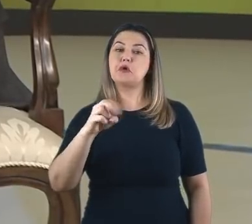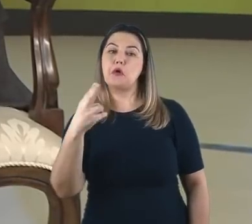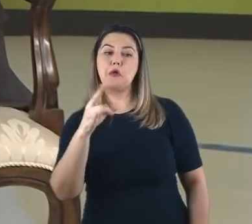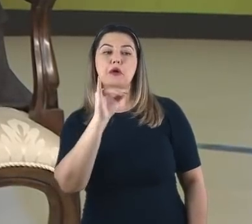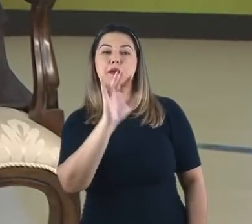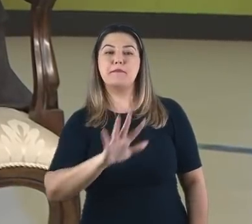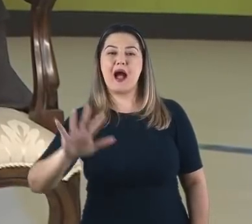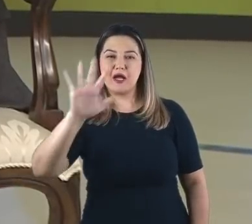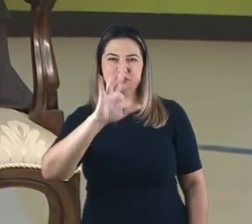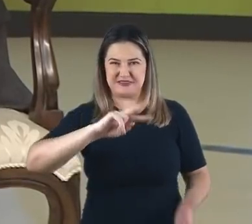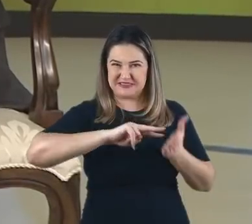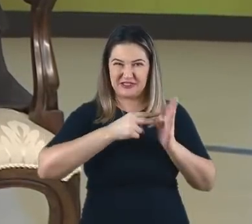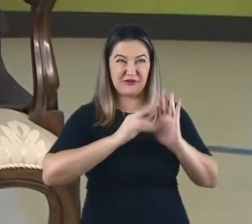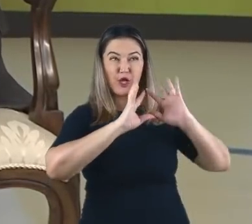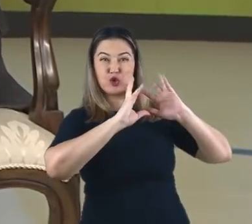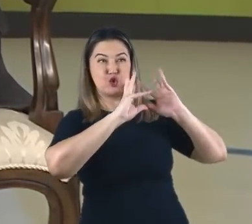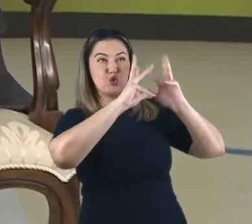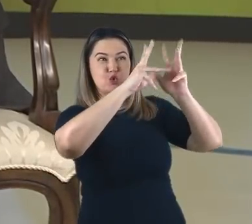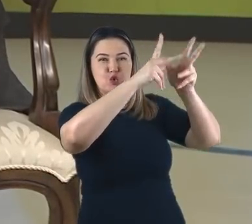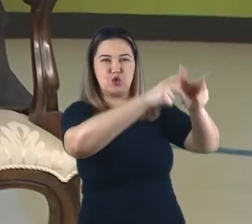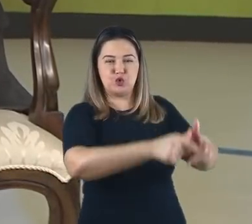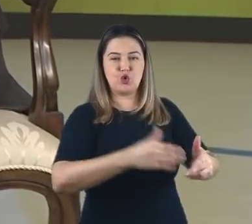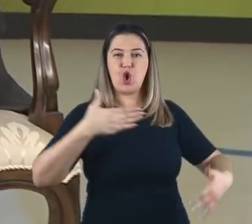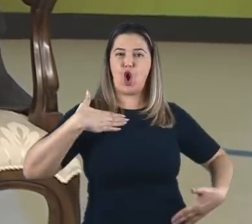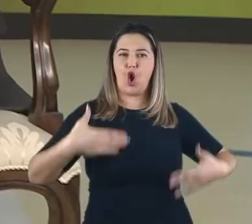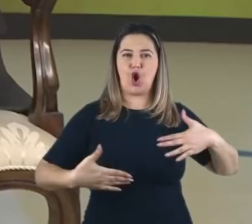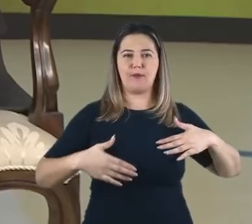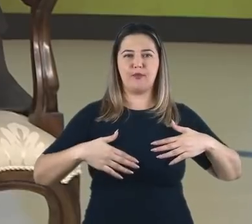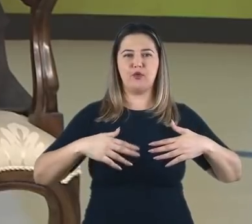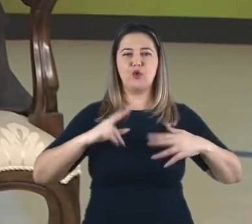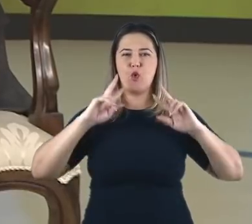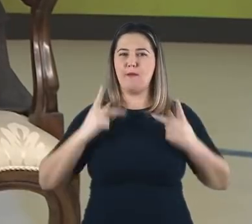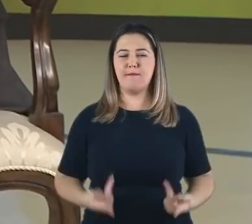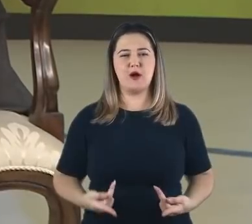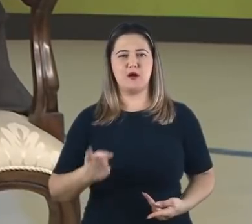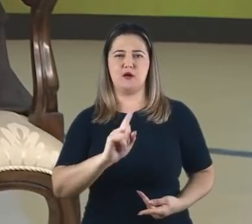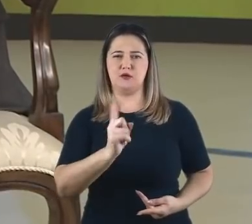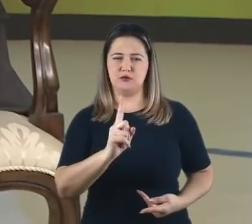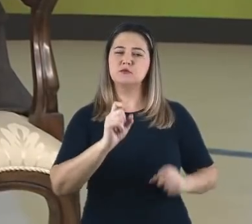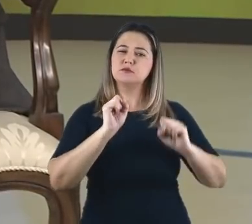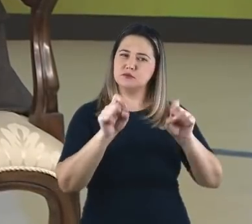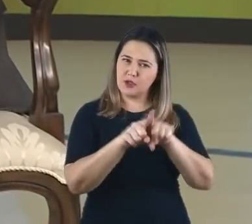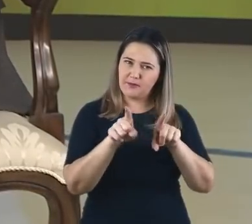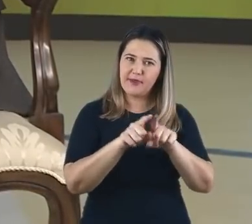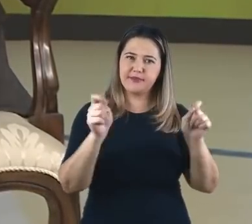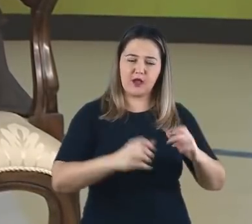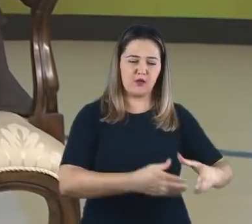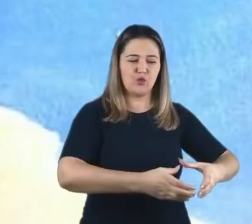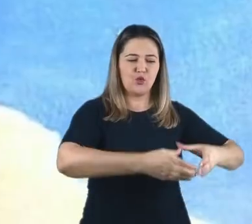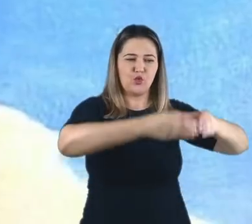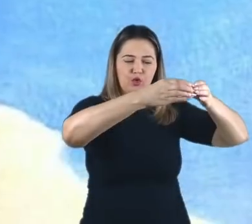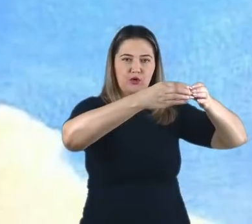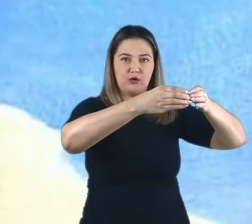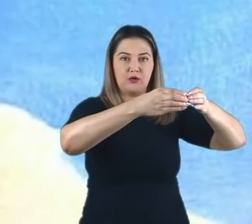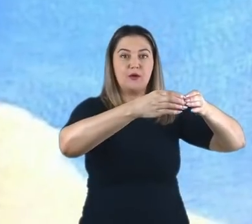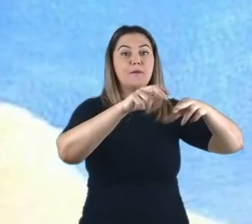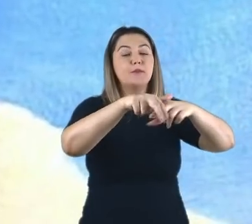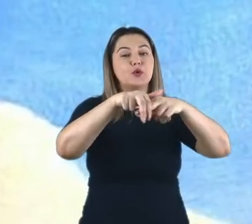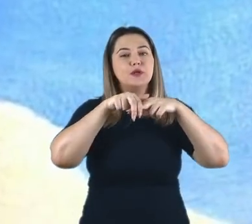limita à descrição de uma figura humana ou outra semelhança, mas pode também incluir um pedestal.